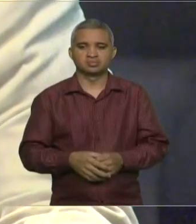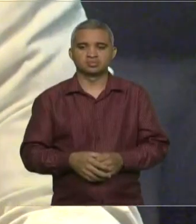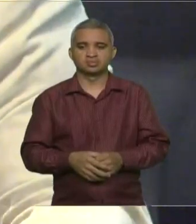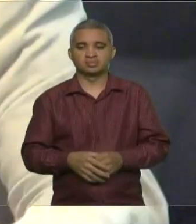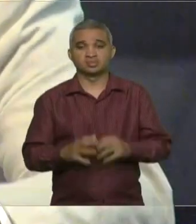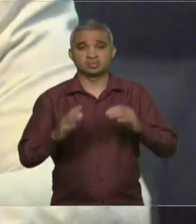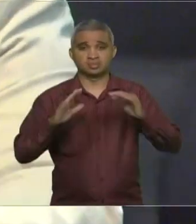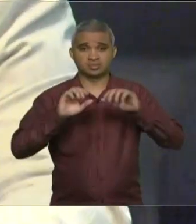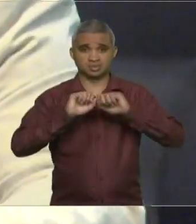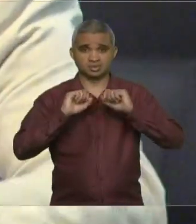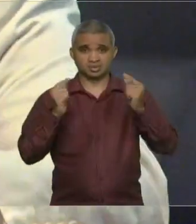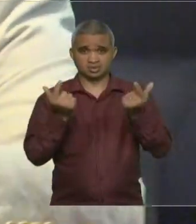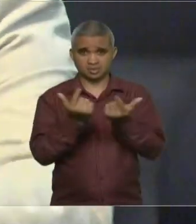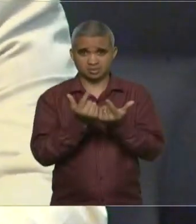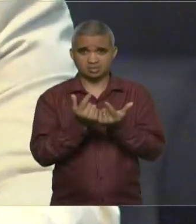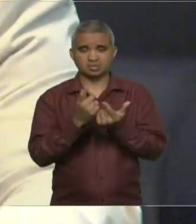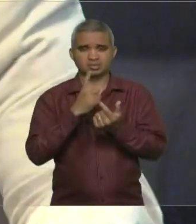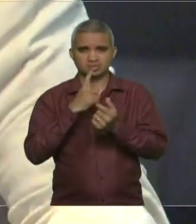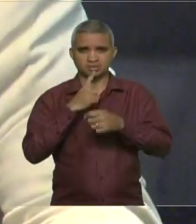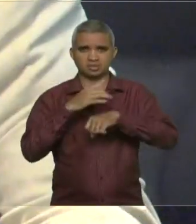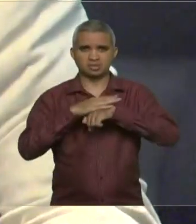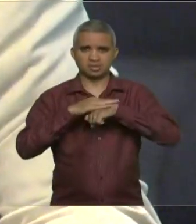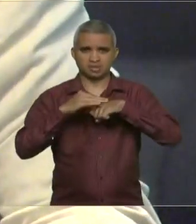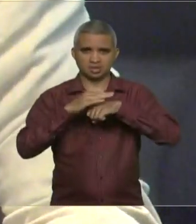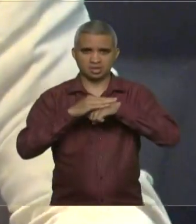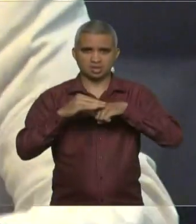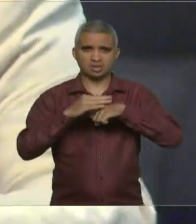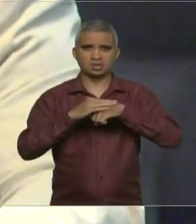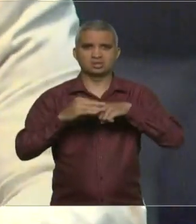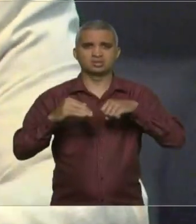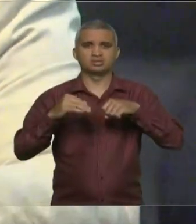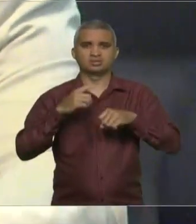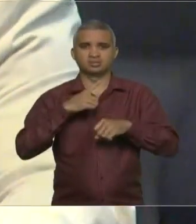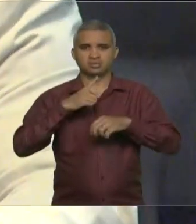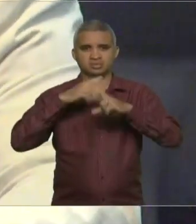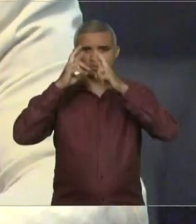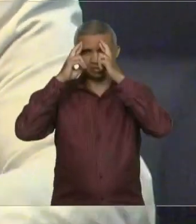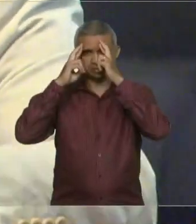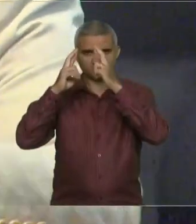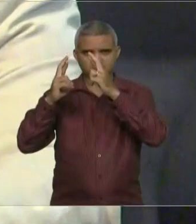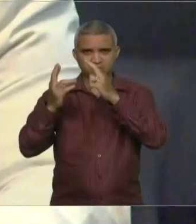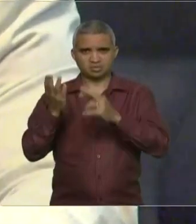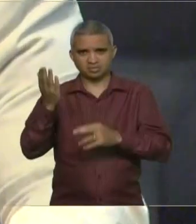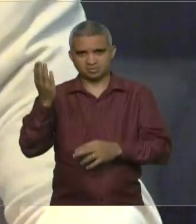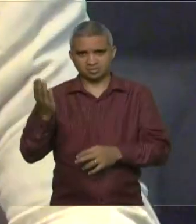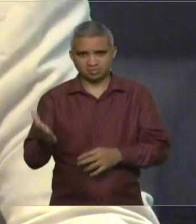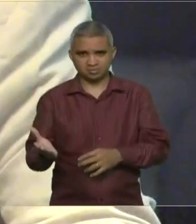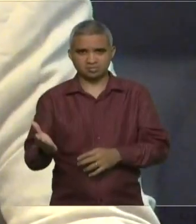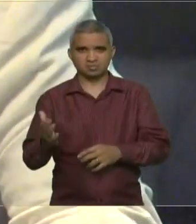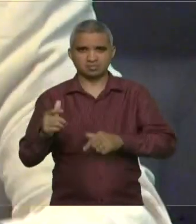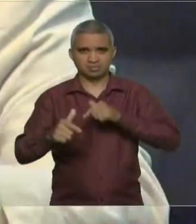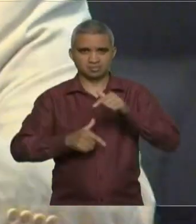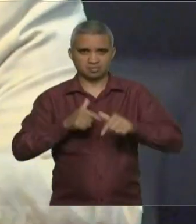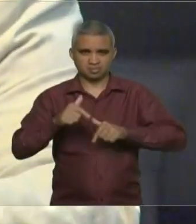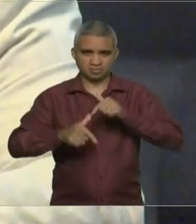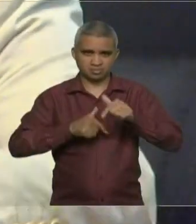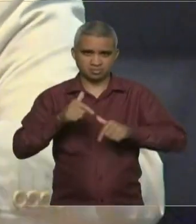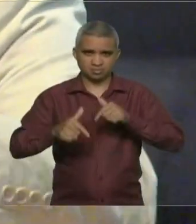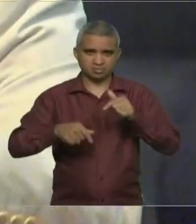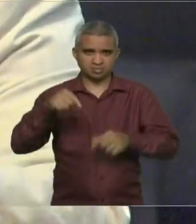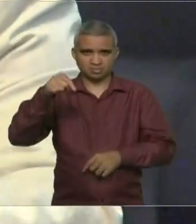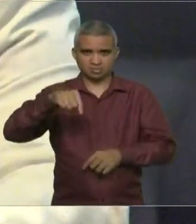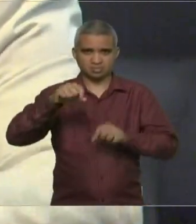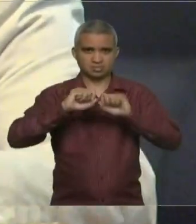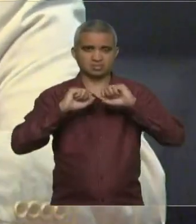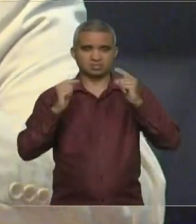que tem o maior carinho, o maior respeito pela sua atuação neste plenário e pelo desenvolvimento